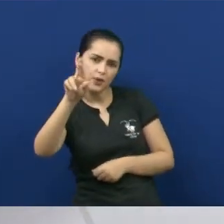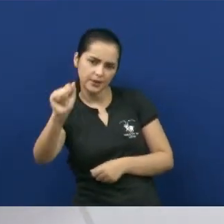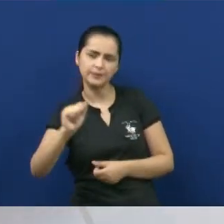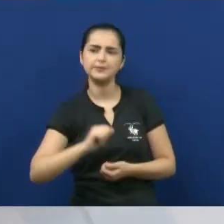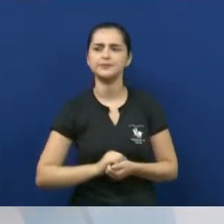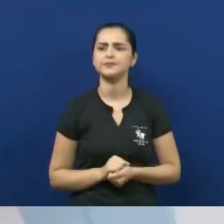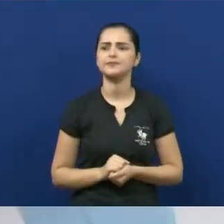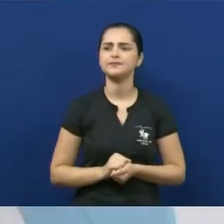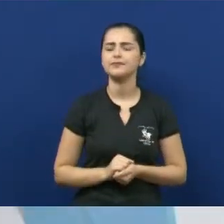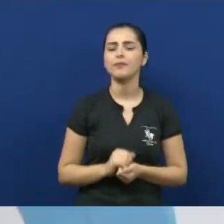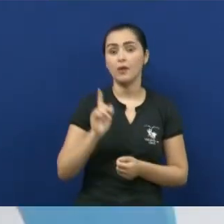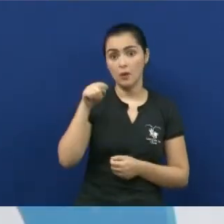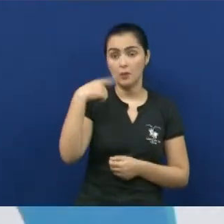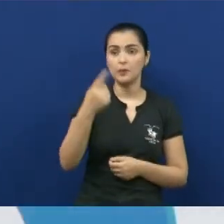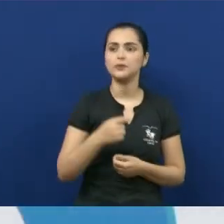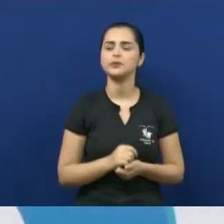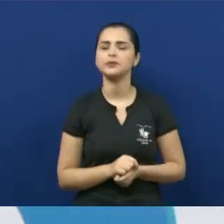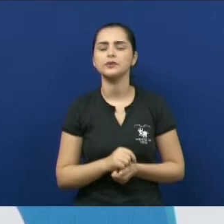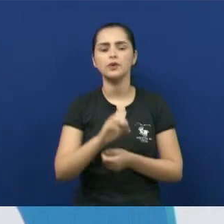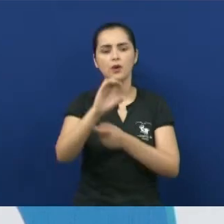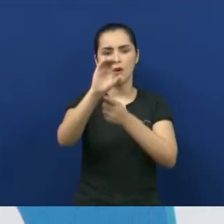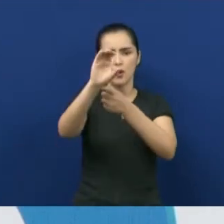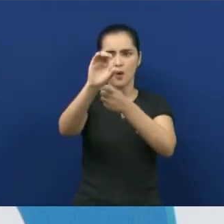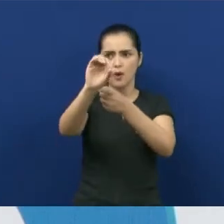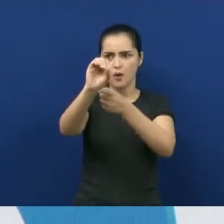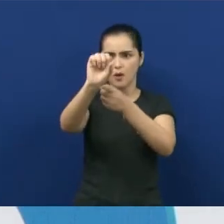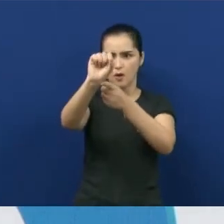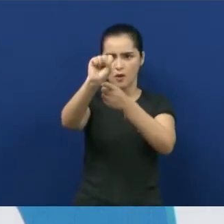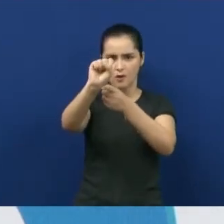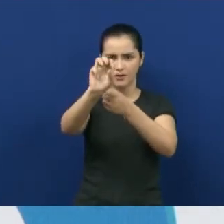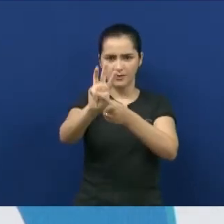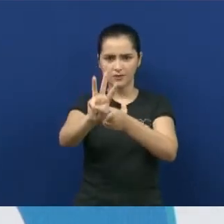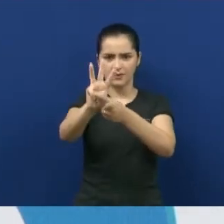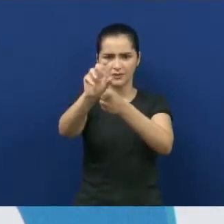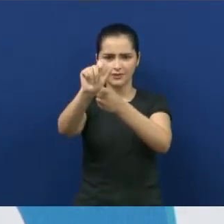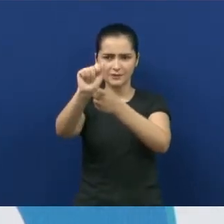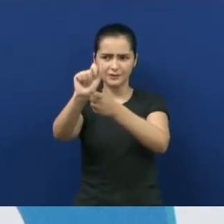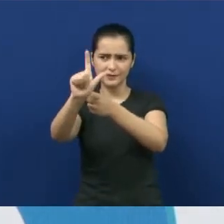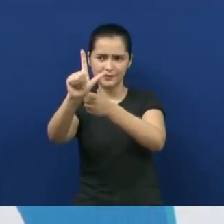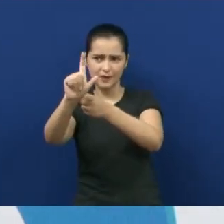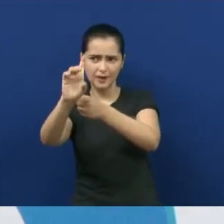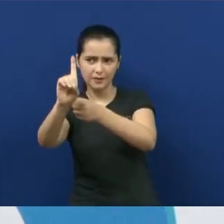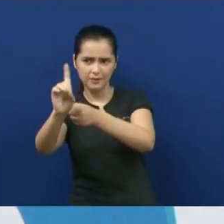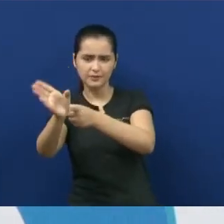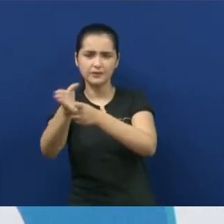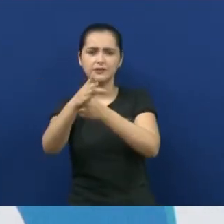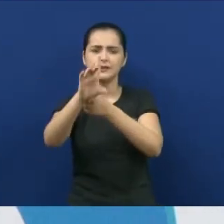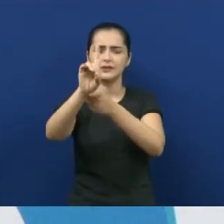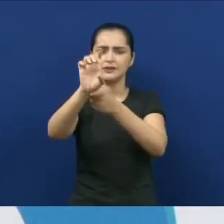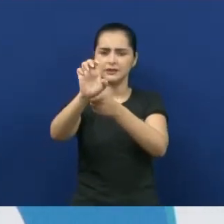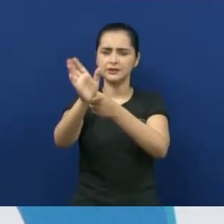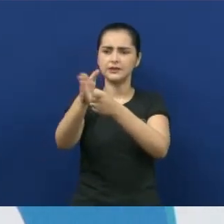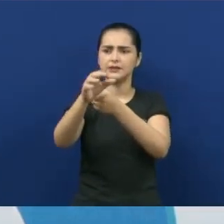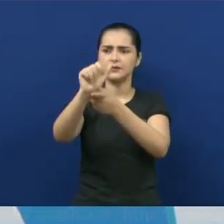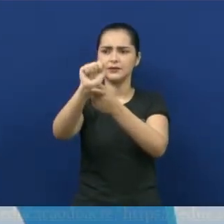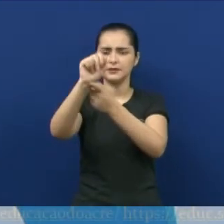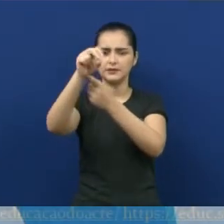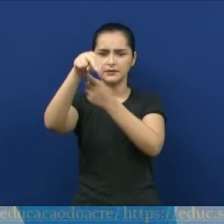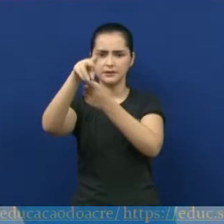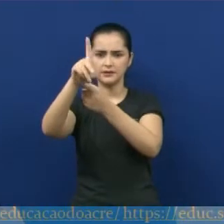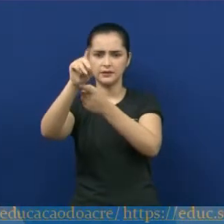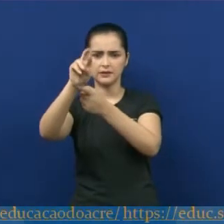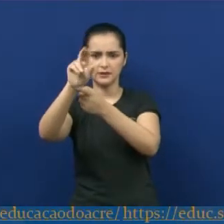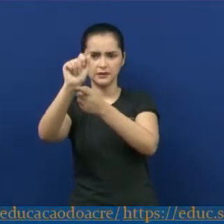O Oswald de Andrade, outro representante da primeira fase do modernismo,